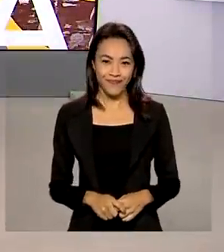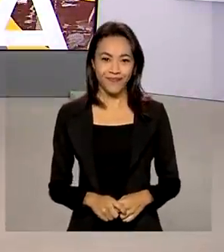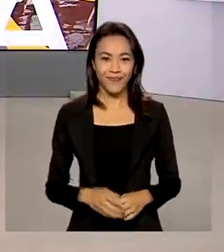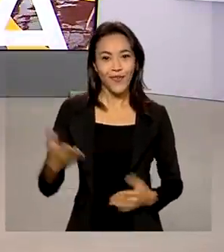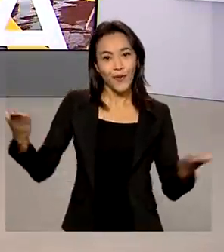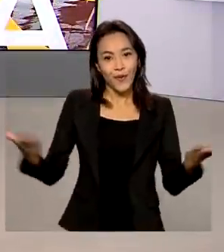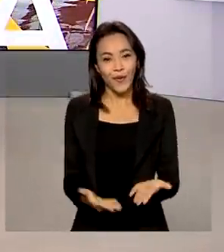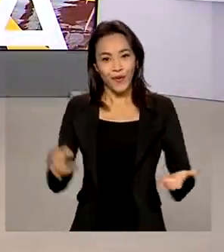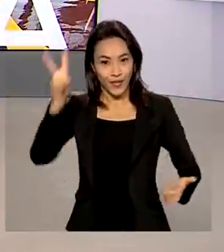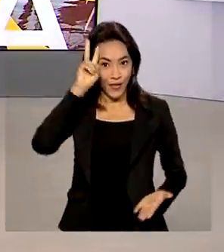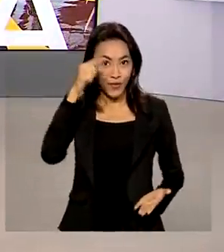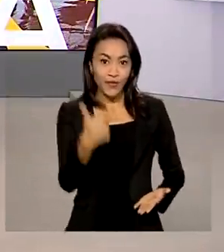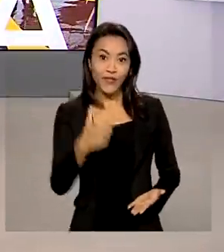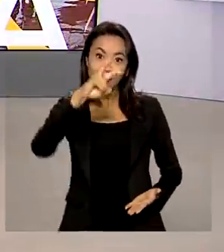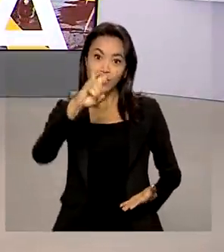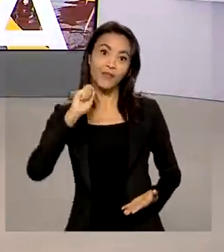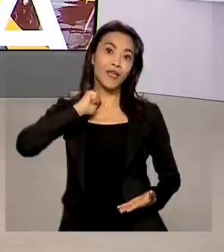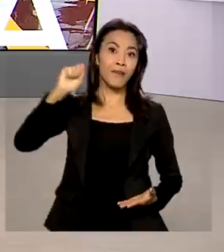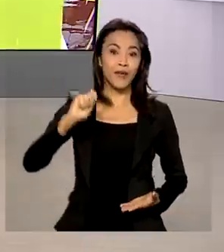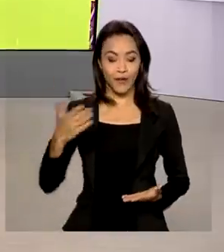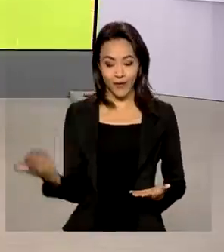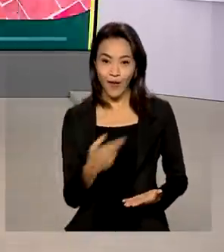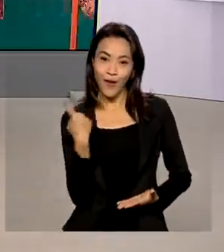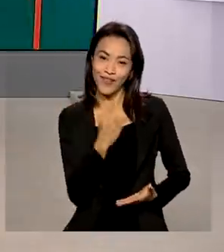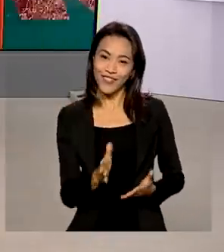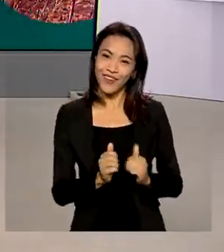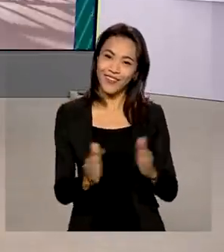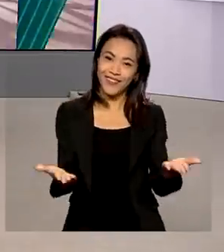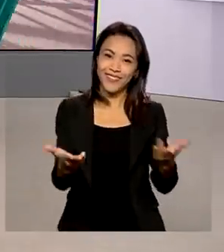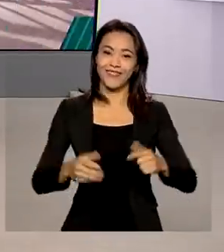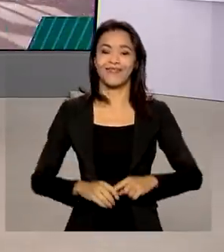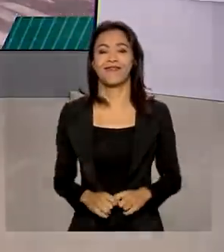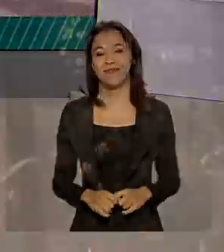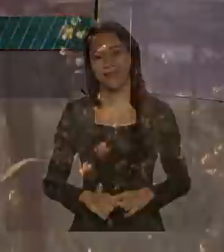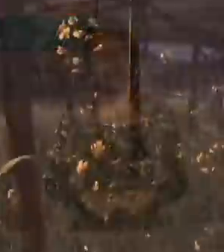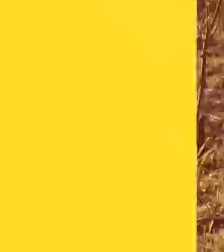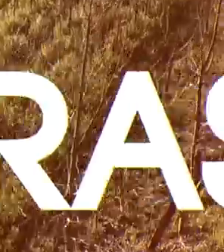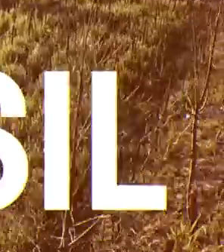Segunda-feira, 25 de abril, o Brasil em Dia já está no ar.